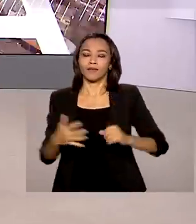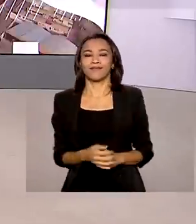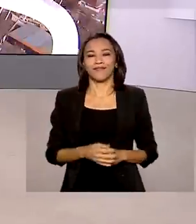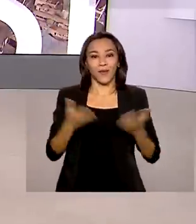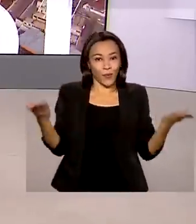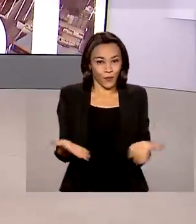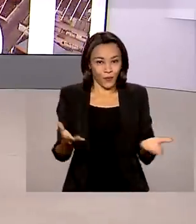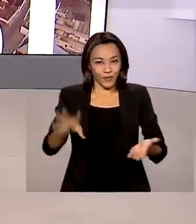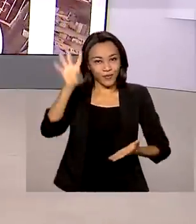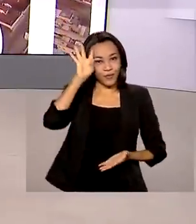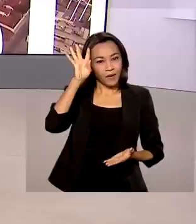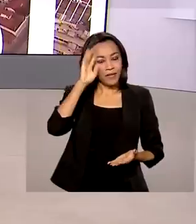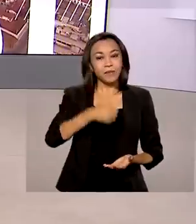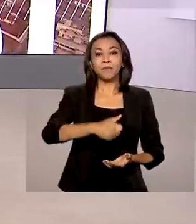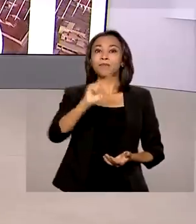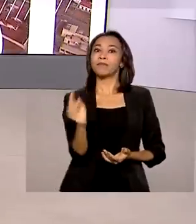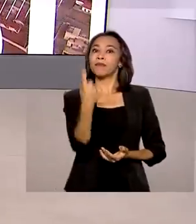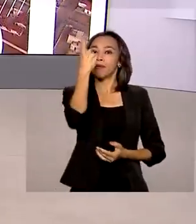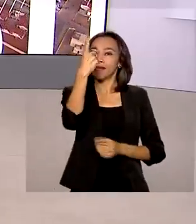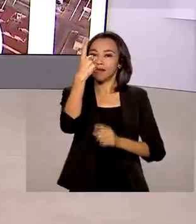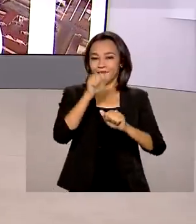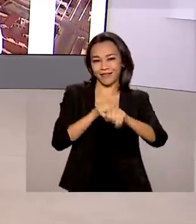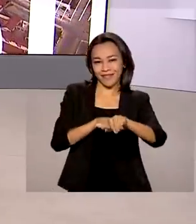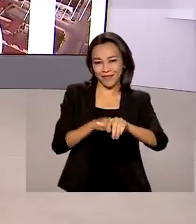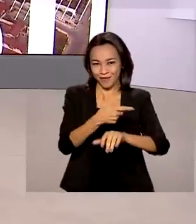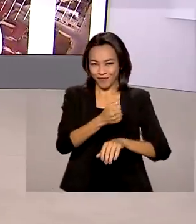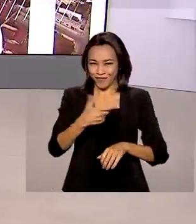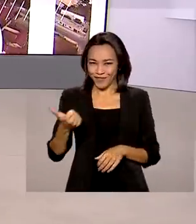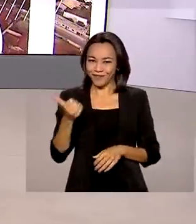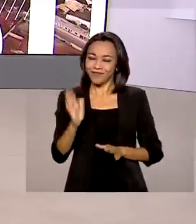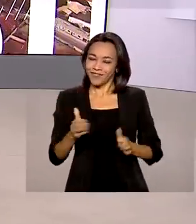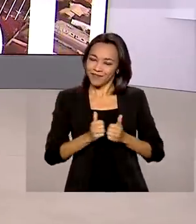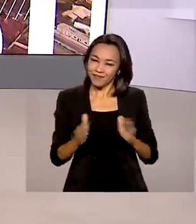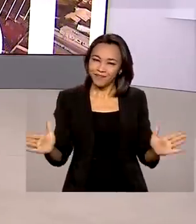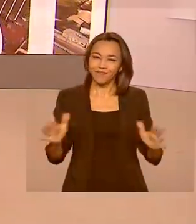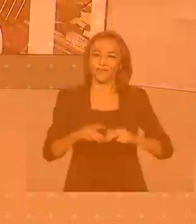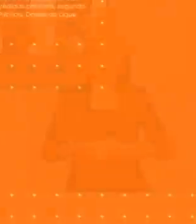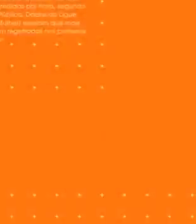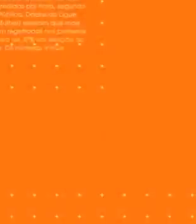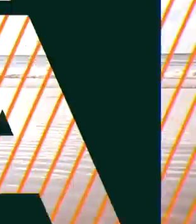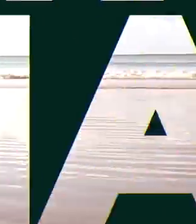desta quarta-feira, 1º de setembro de 2021, já está no ar.